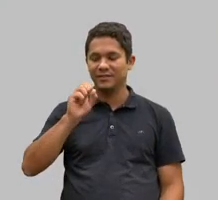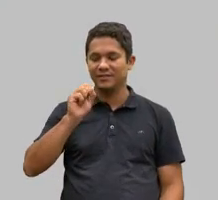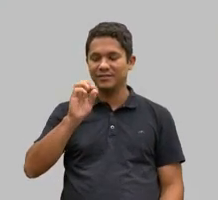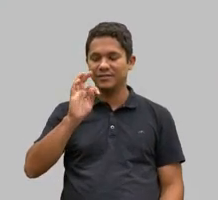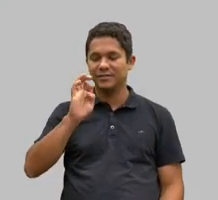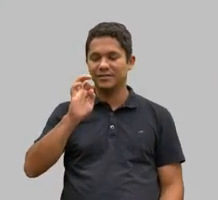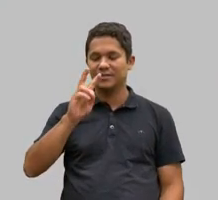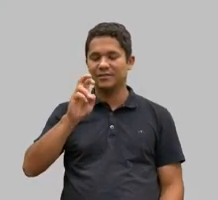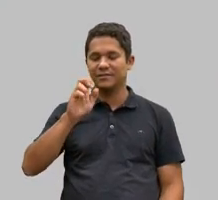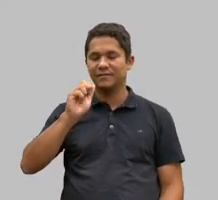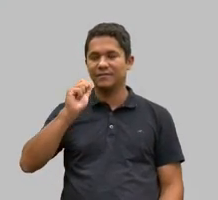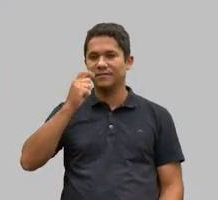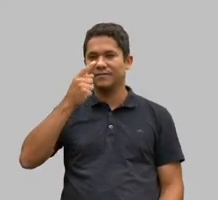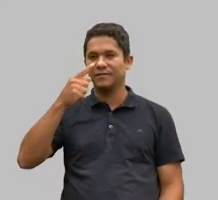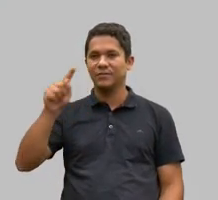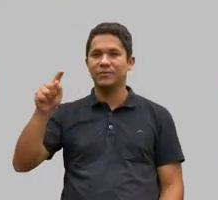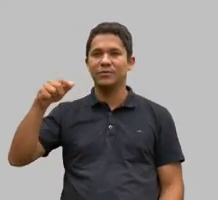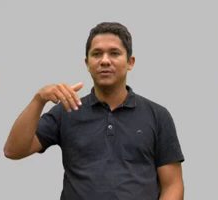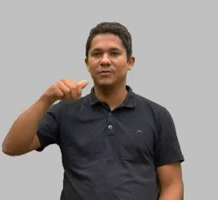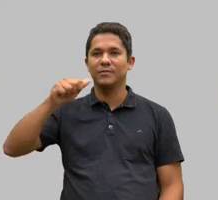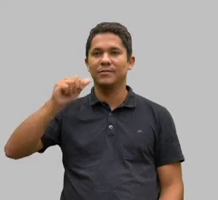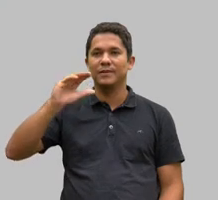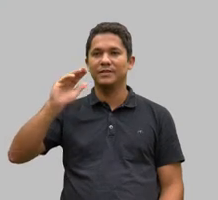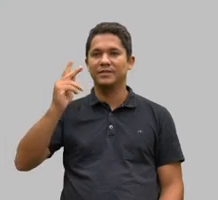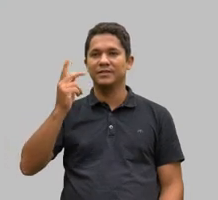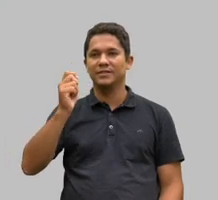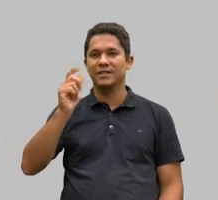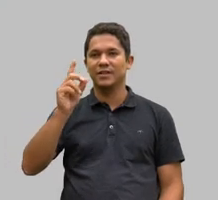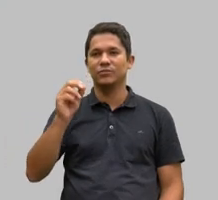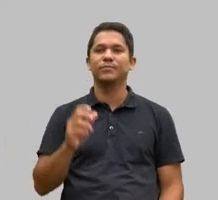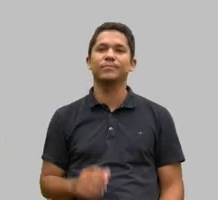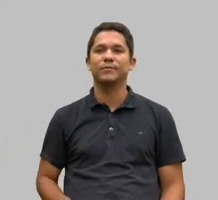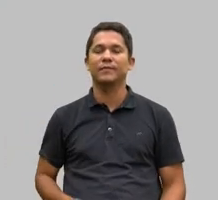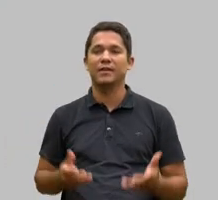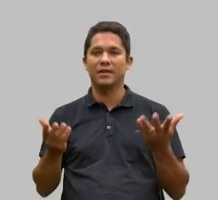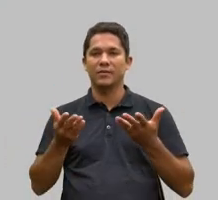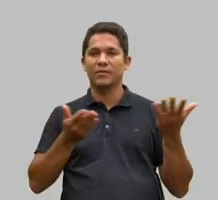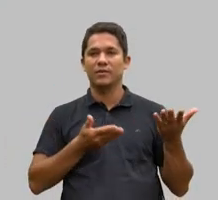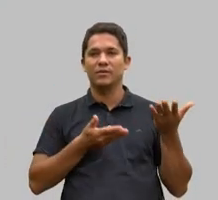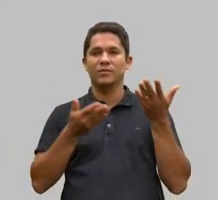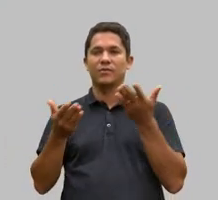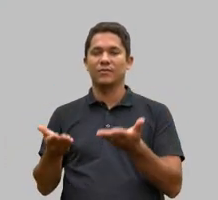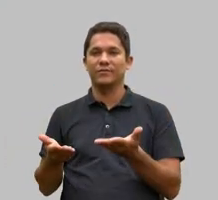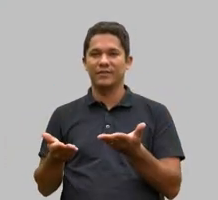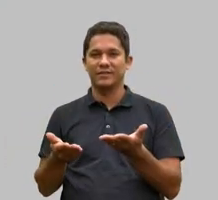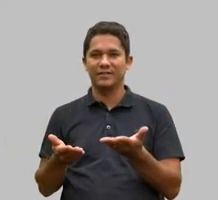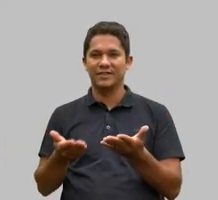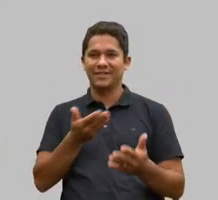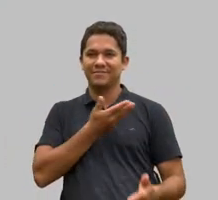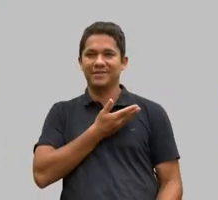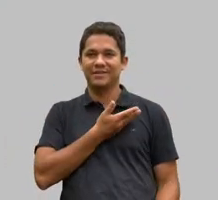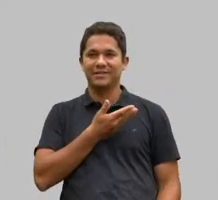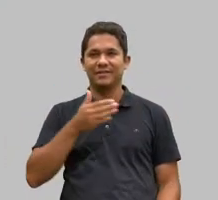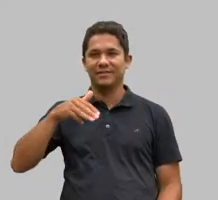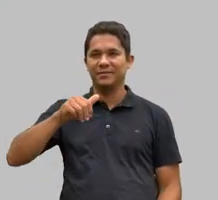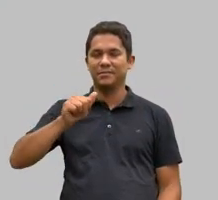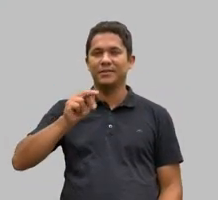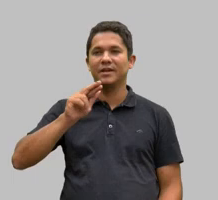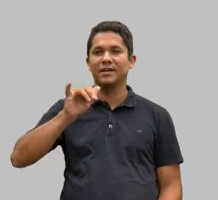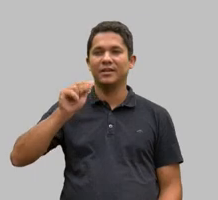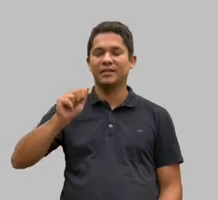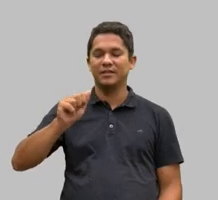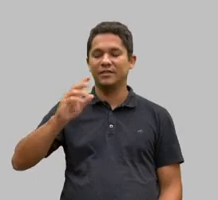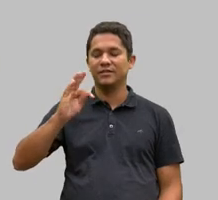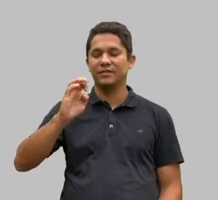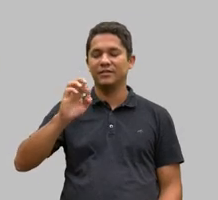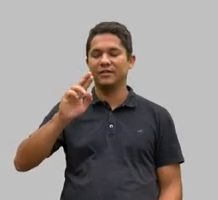Passo a palavra agora à nossa amiga Maria Teresa Feldner, presidente da Associação